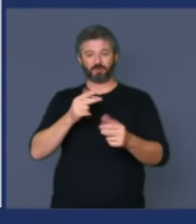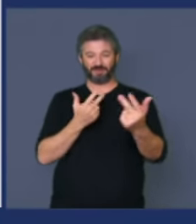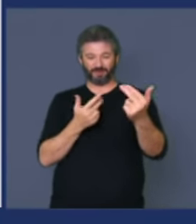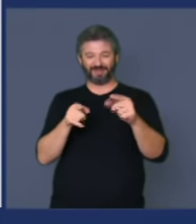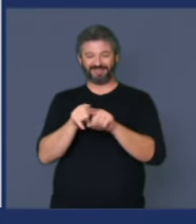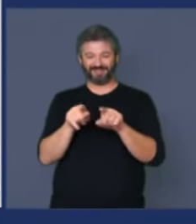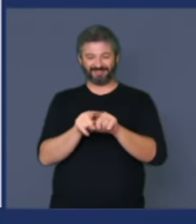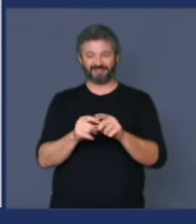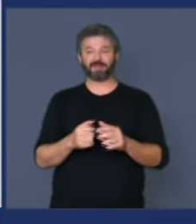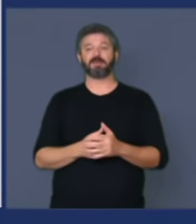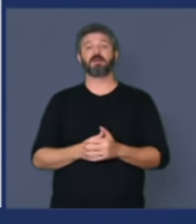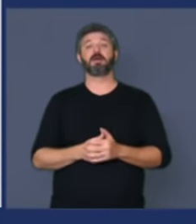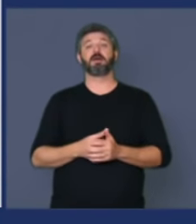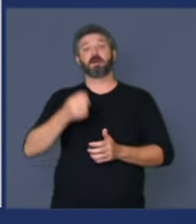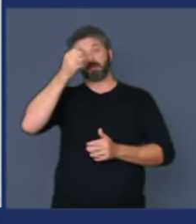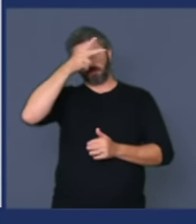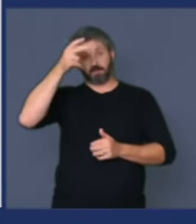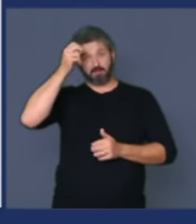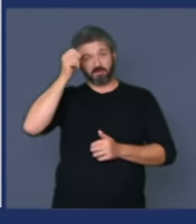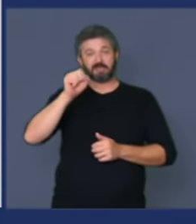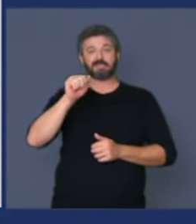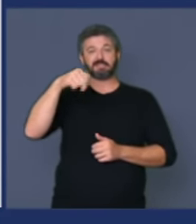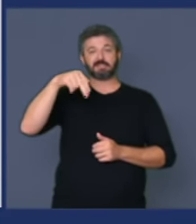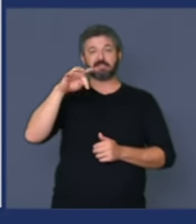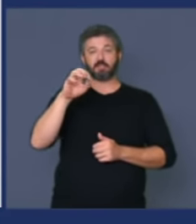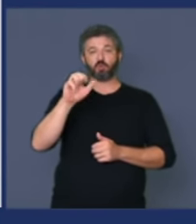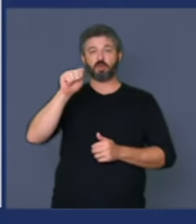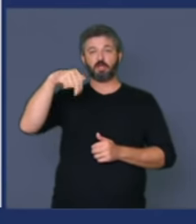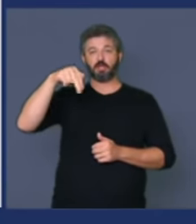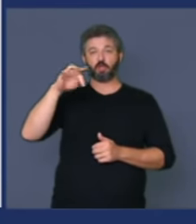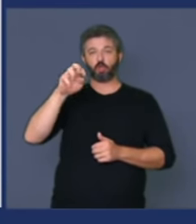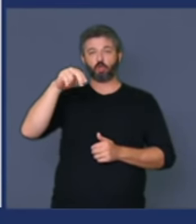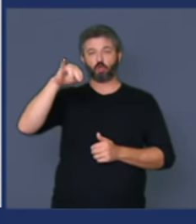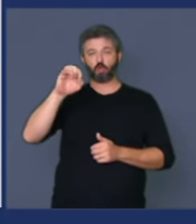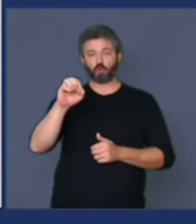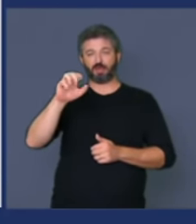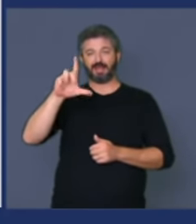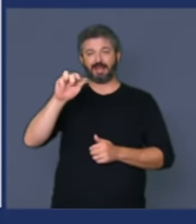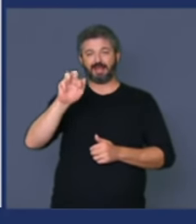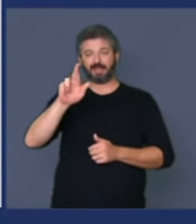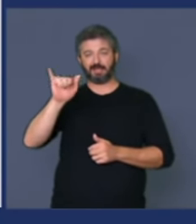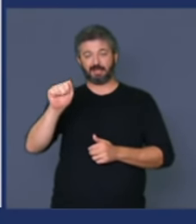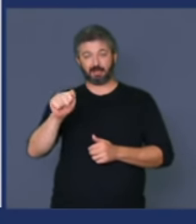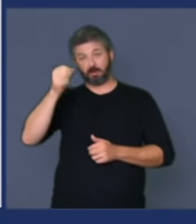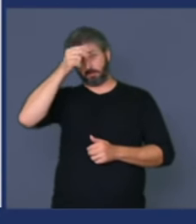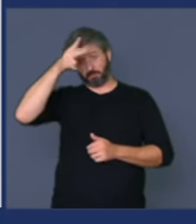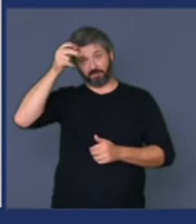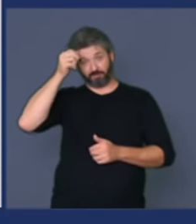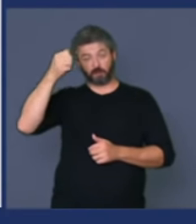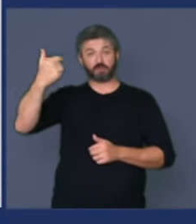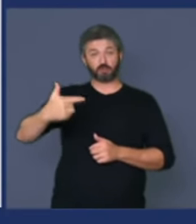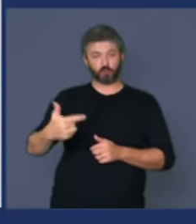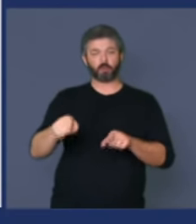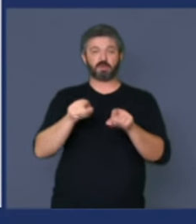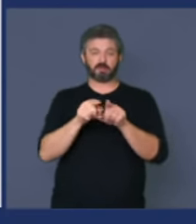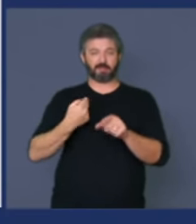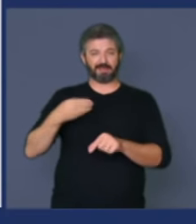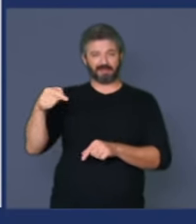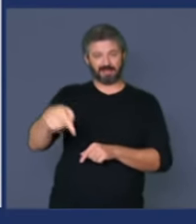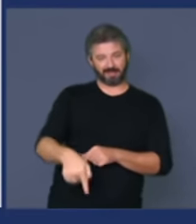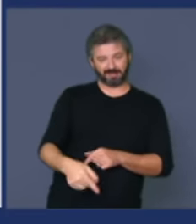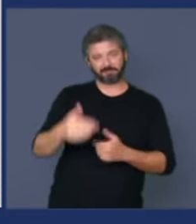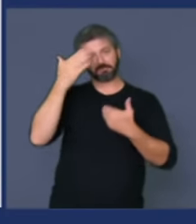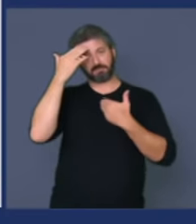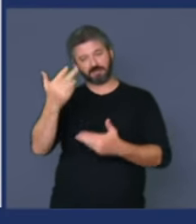Sobrinho prefeito de Santo Antônio da Alegria ao vice-prefeito Denilson que aqui está também obrigado pela